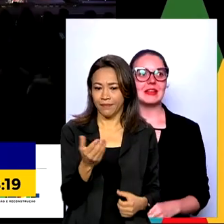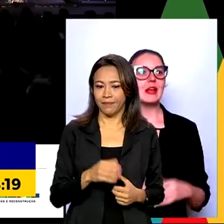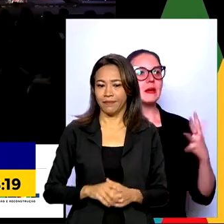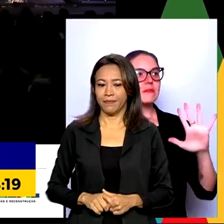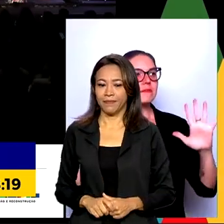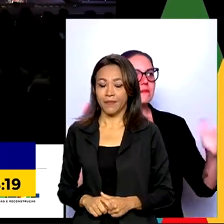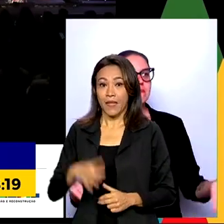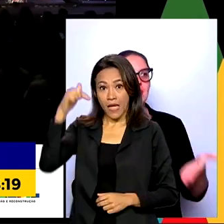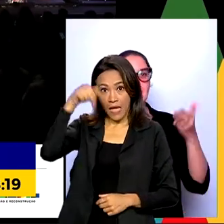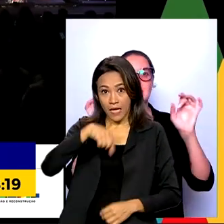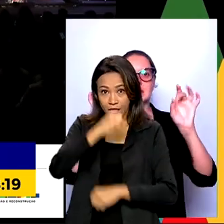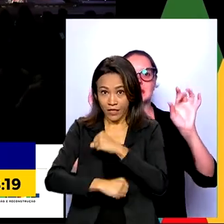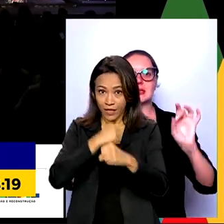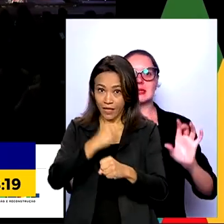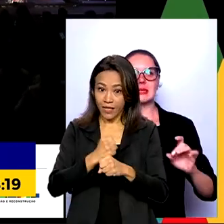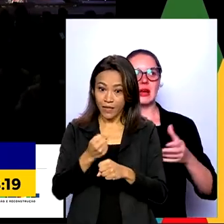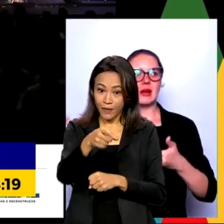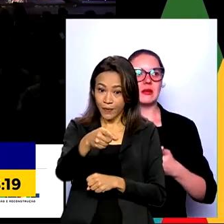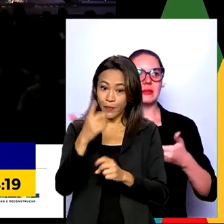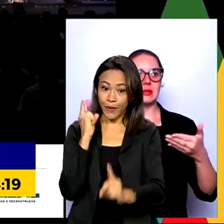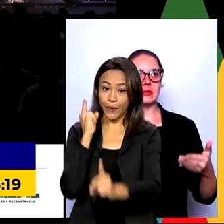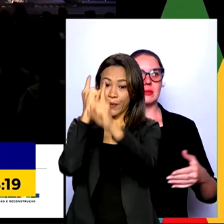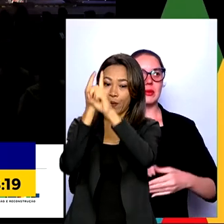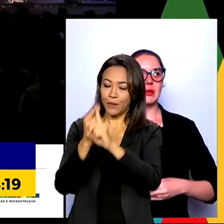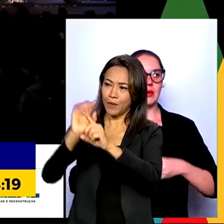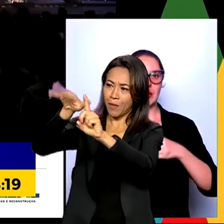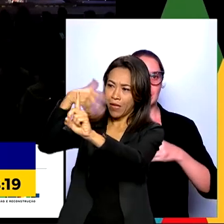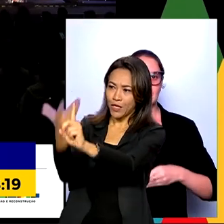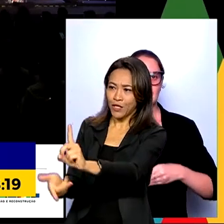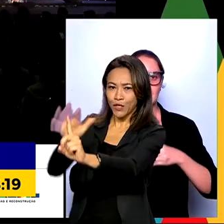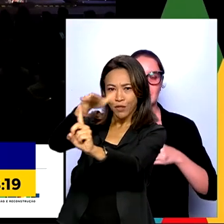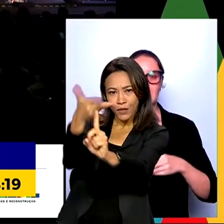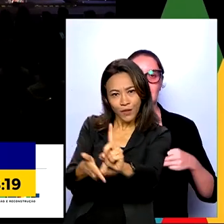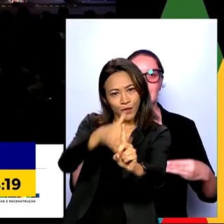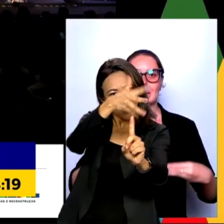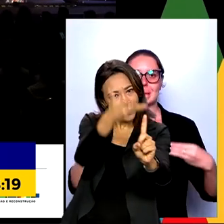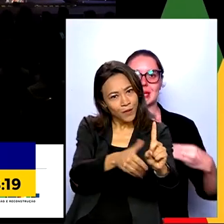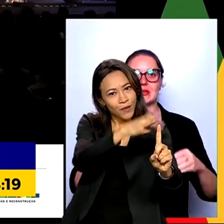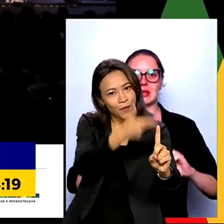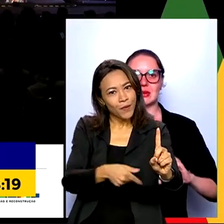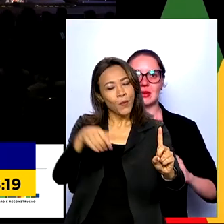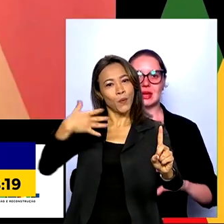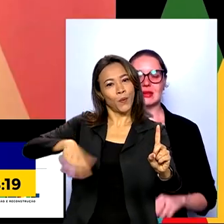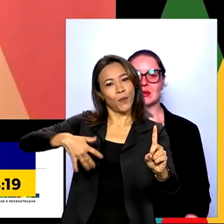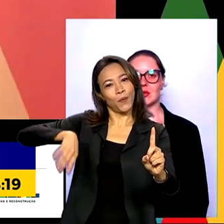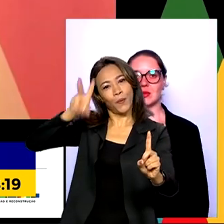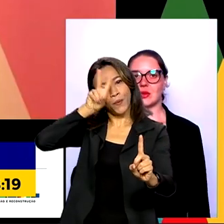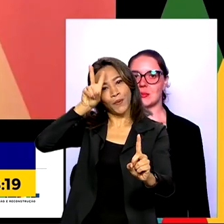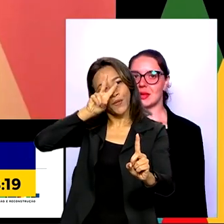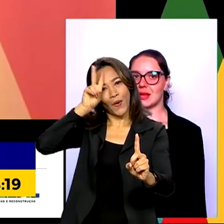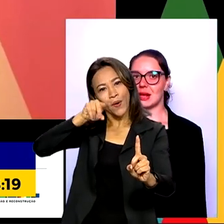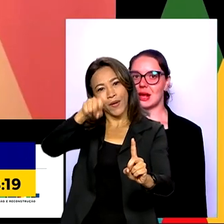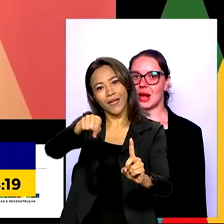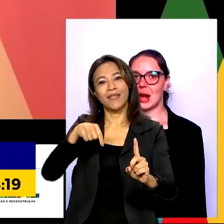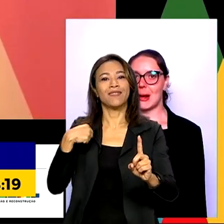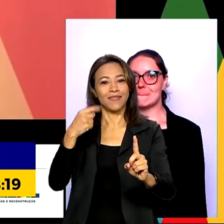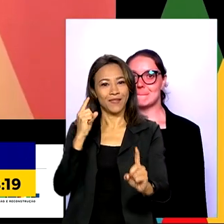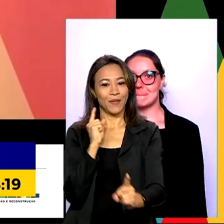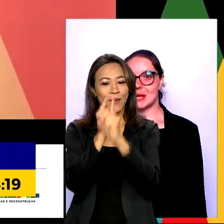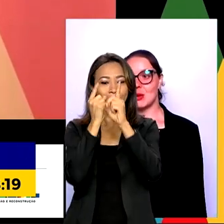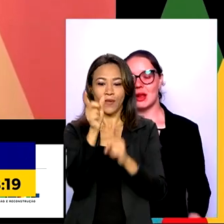Este ano, OBMEP homenageou personalidades que fazem parte da história da Olimpíada. Entre elas,